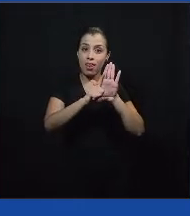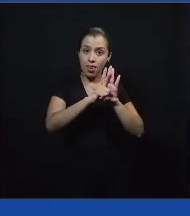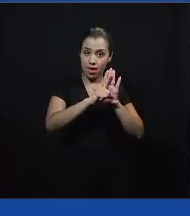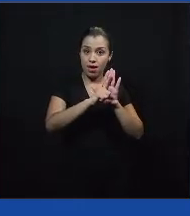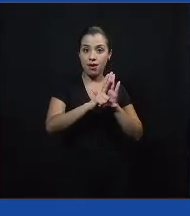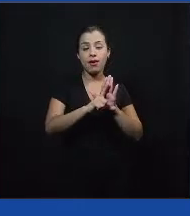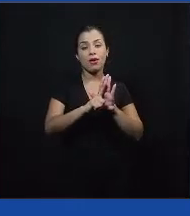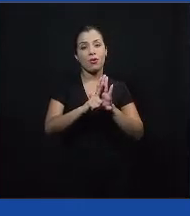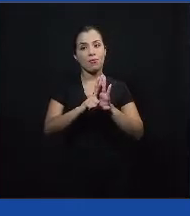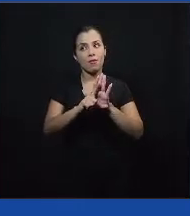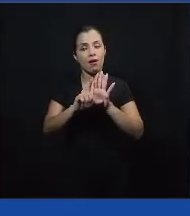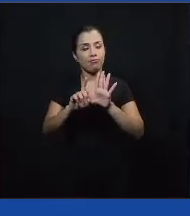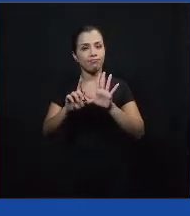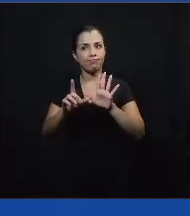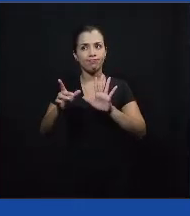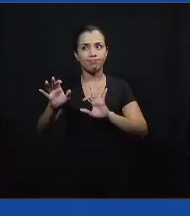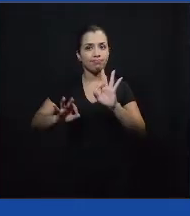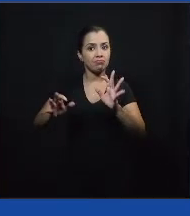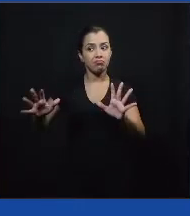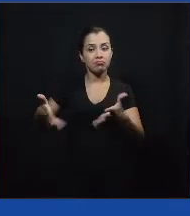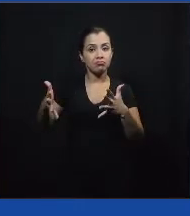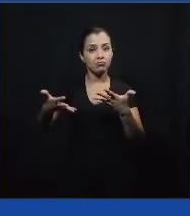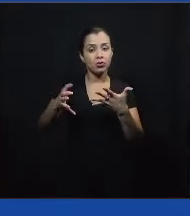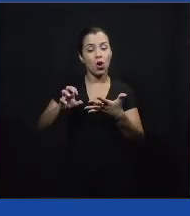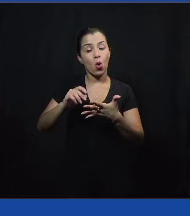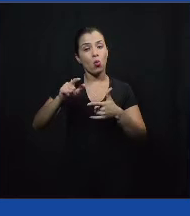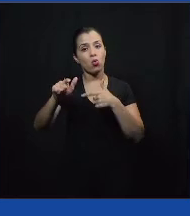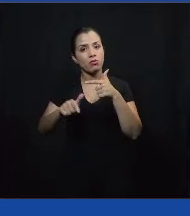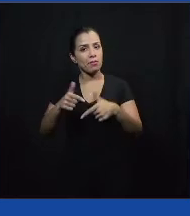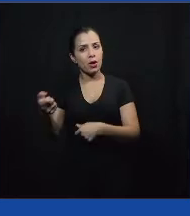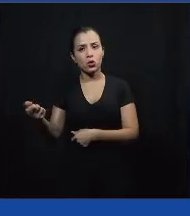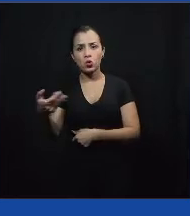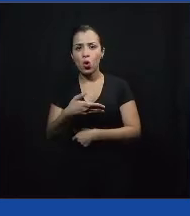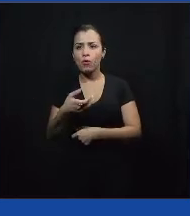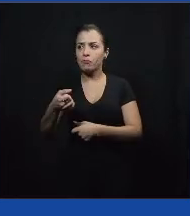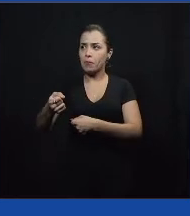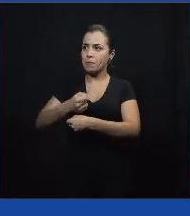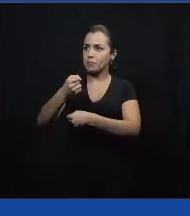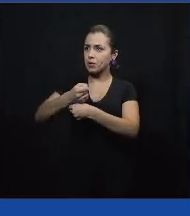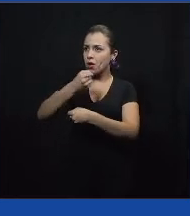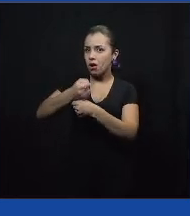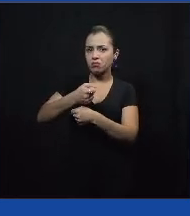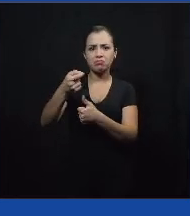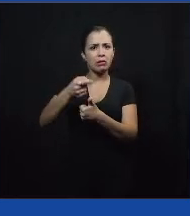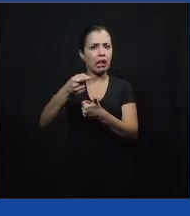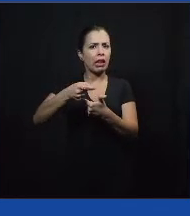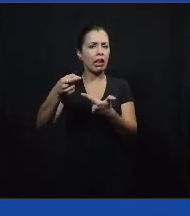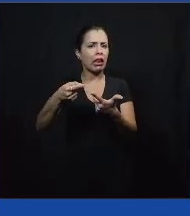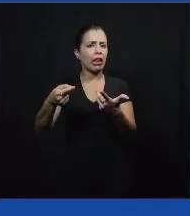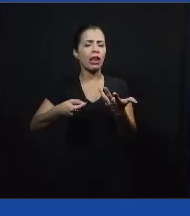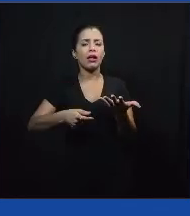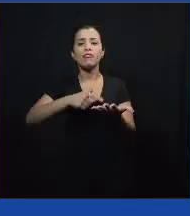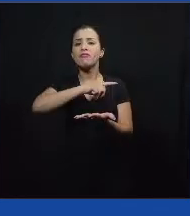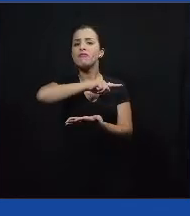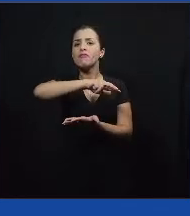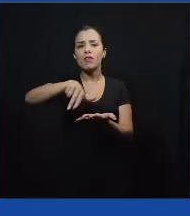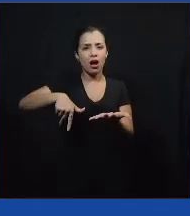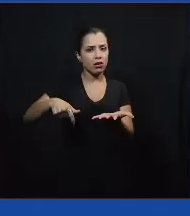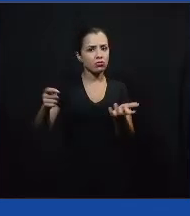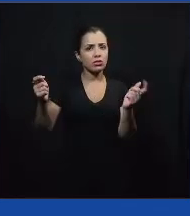campanha, a gente pode pensar num novo serviço, numa obra, num prêmio, ou às vezes em uma taxação ou numa multa aí.